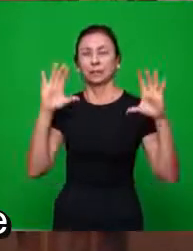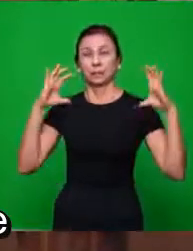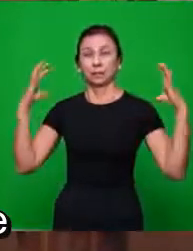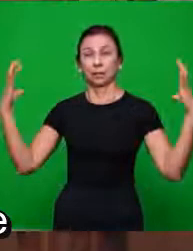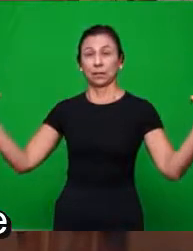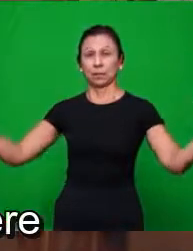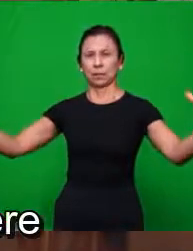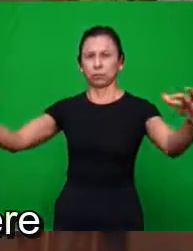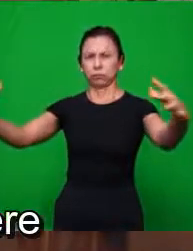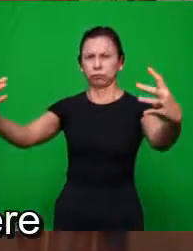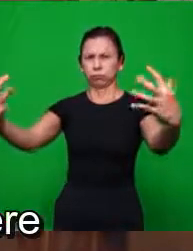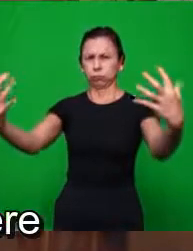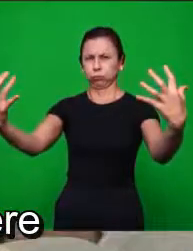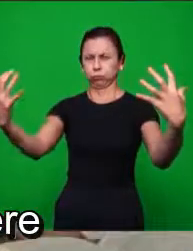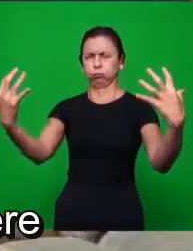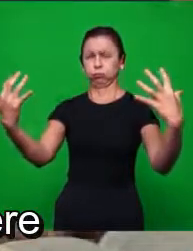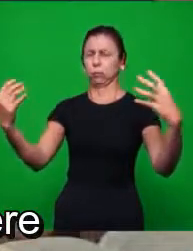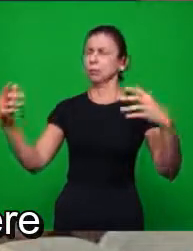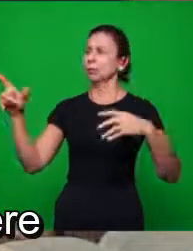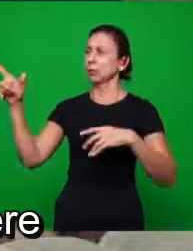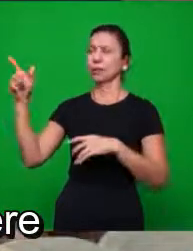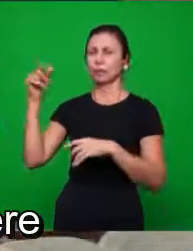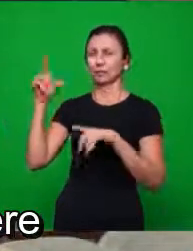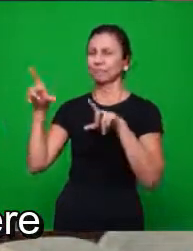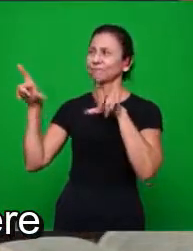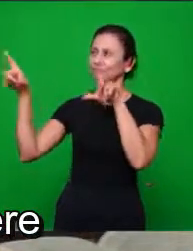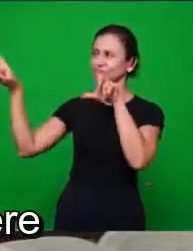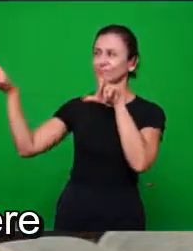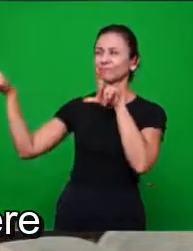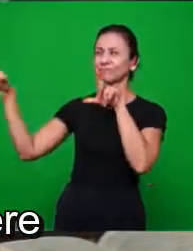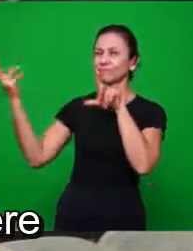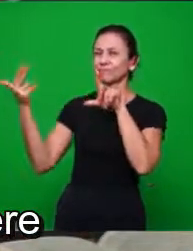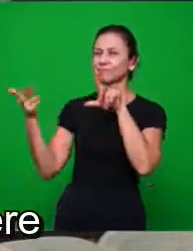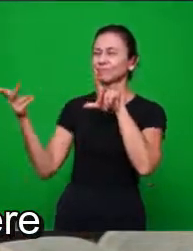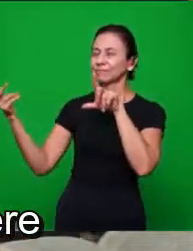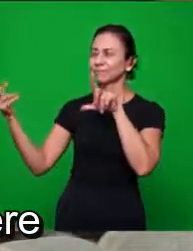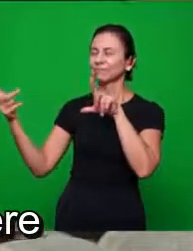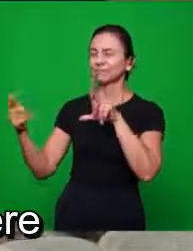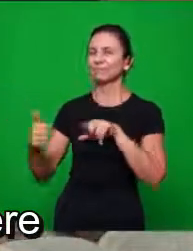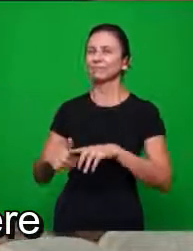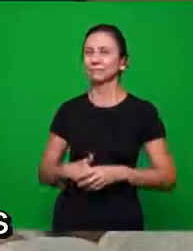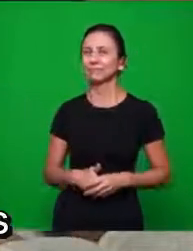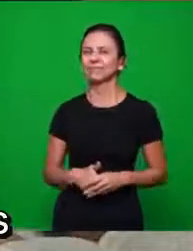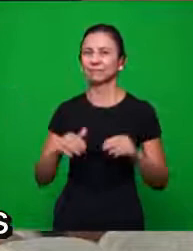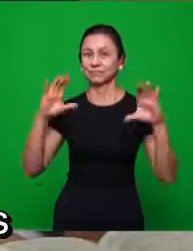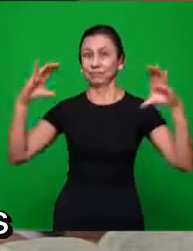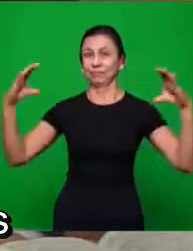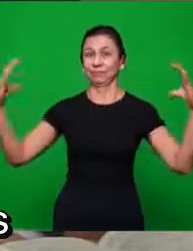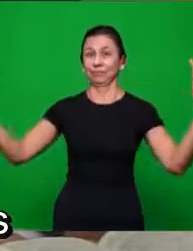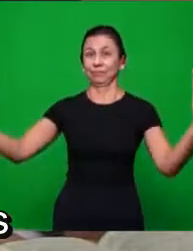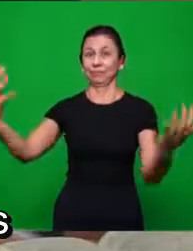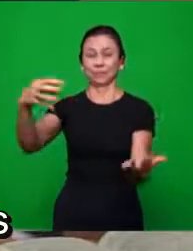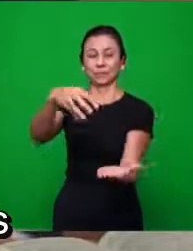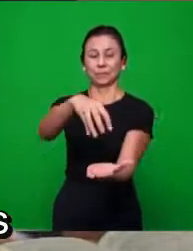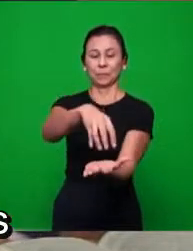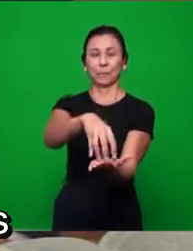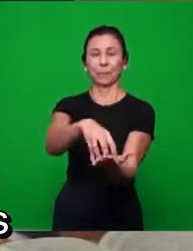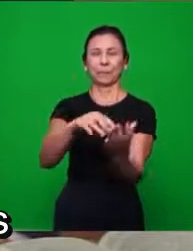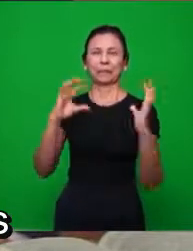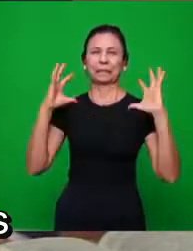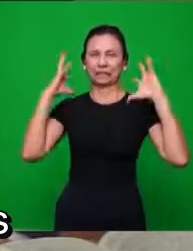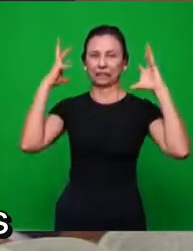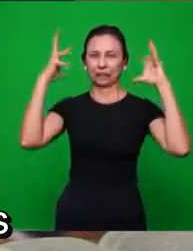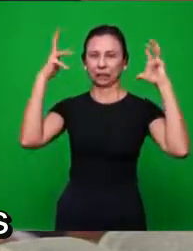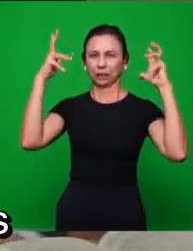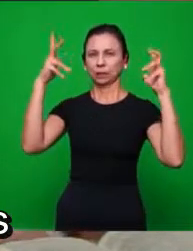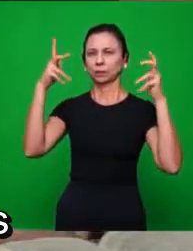e nós temos aqui um quadro aqui das arenas romanas, olha aqui, como estavam aqui, eles iam aqui para o meio, onde os leões,